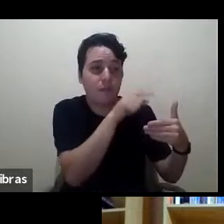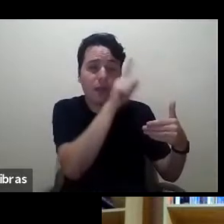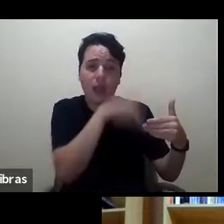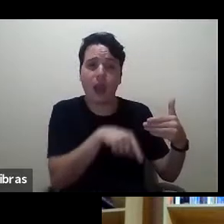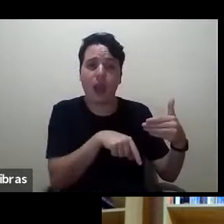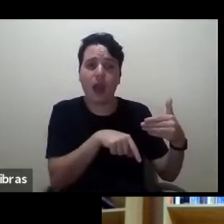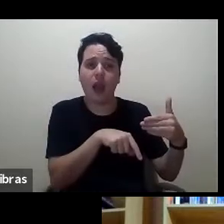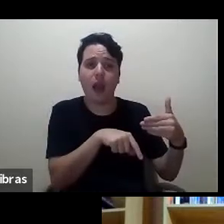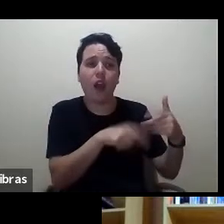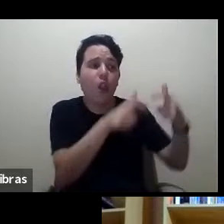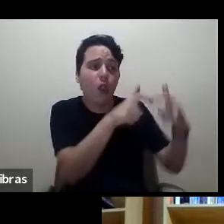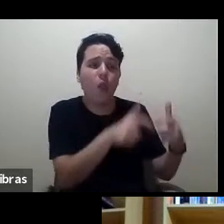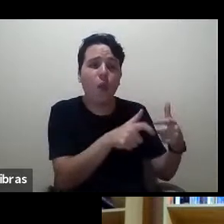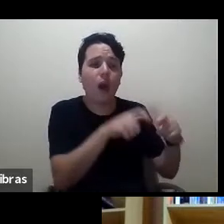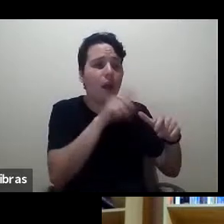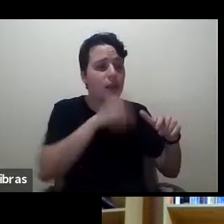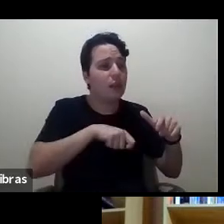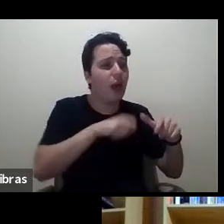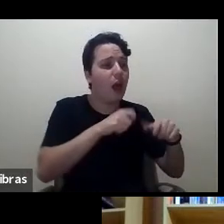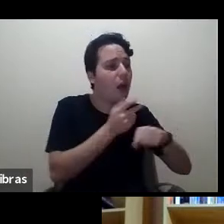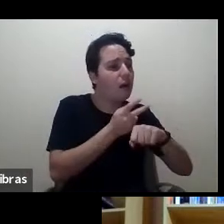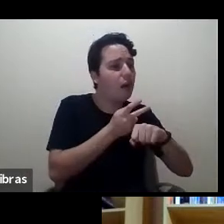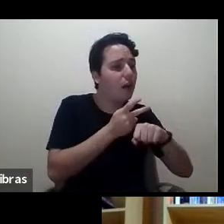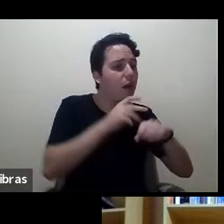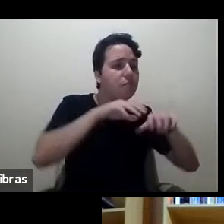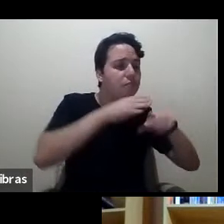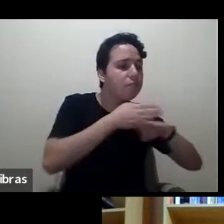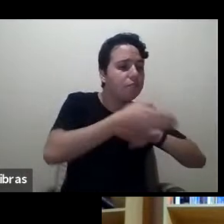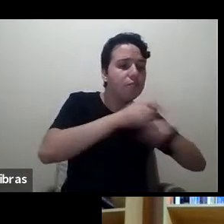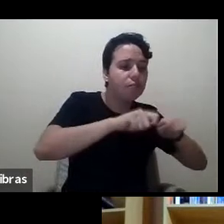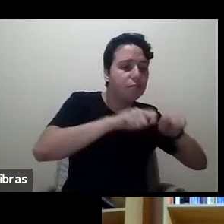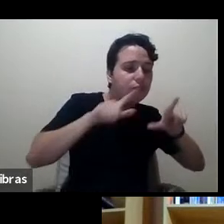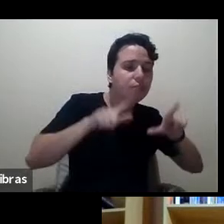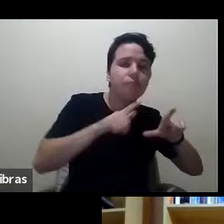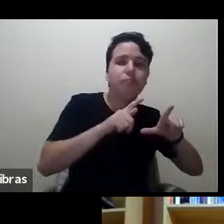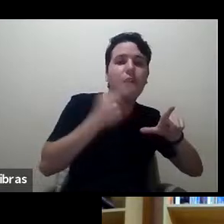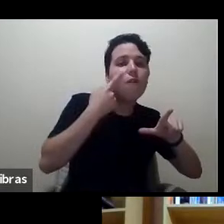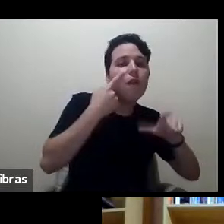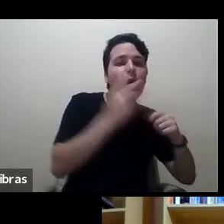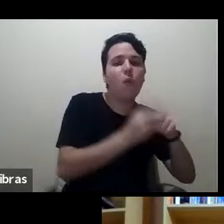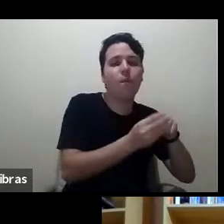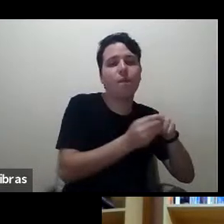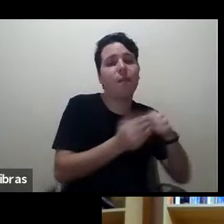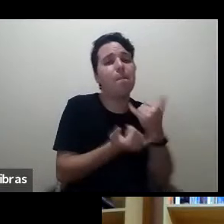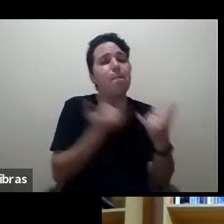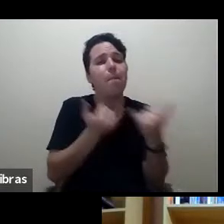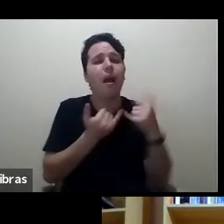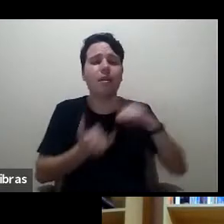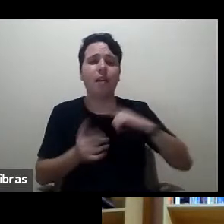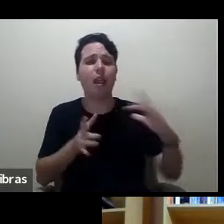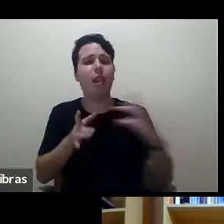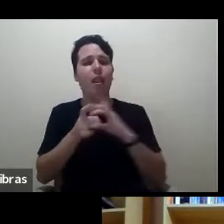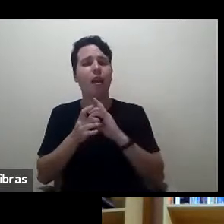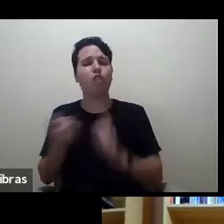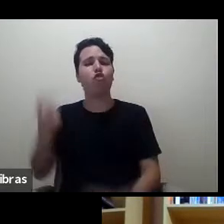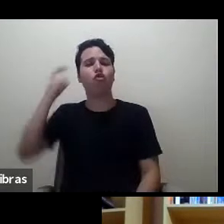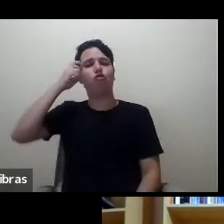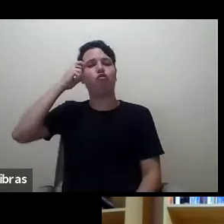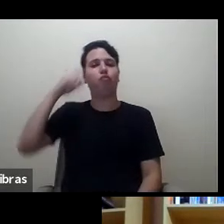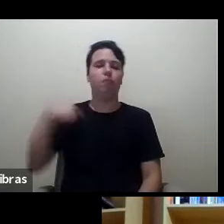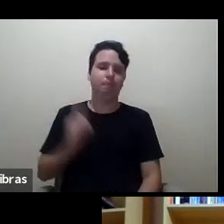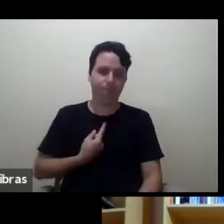como tu disseste em determinado momento né Beatriz então eu acho que tem um pouco a ver com essa nossa cultura e eu acho que